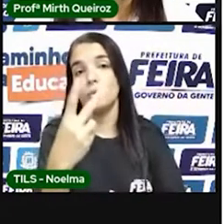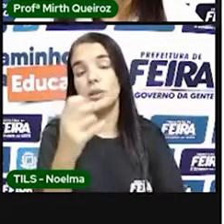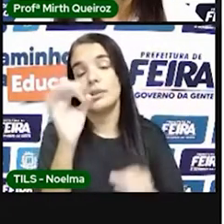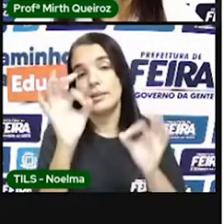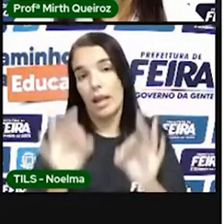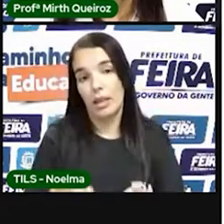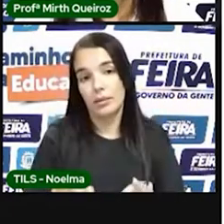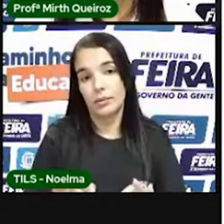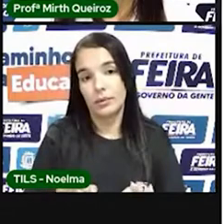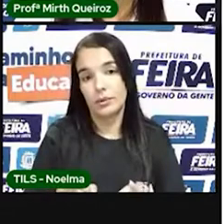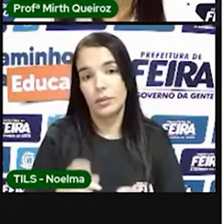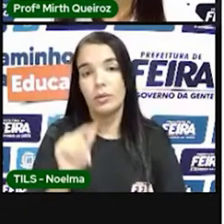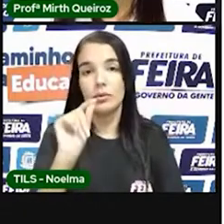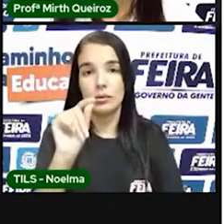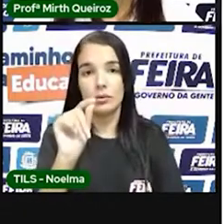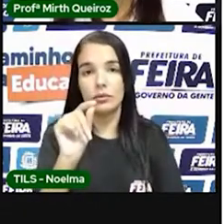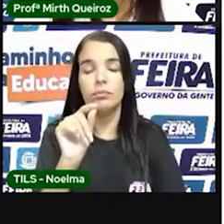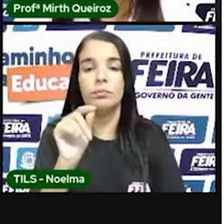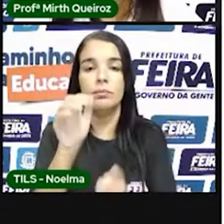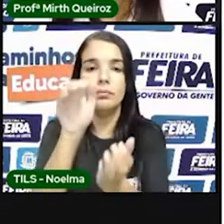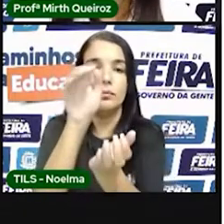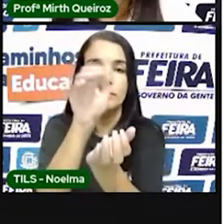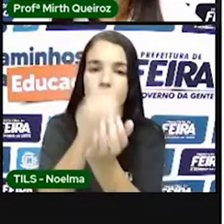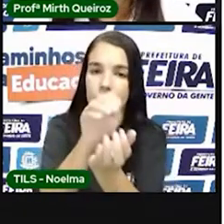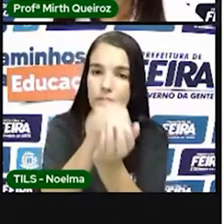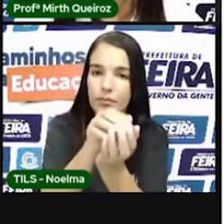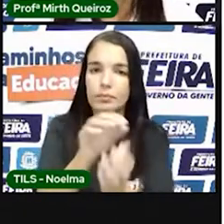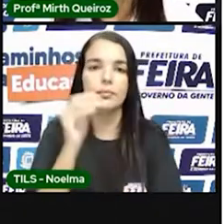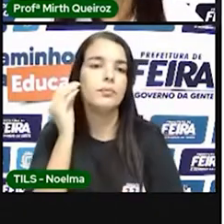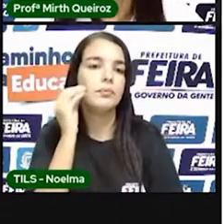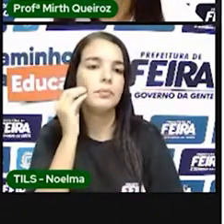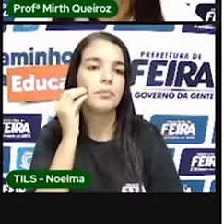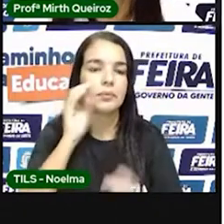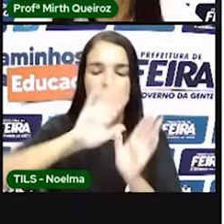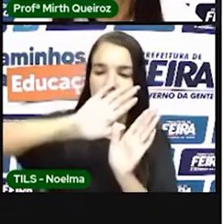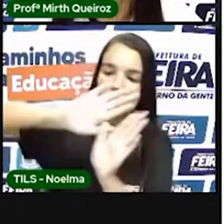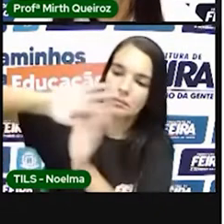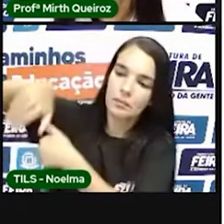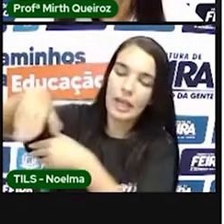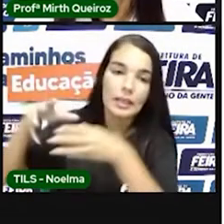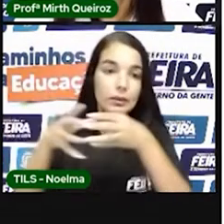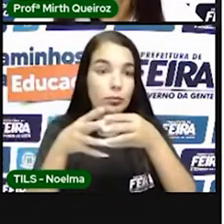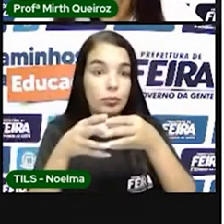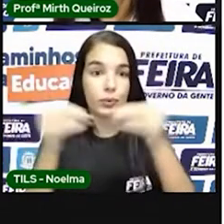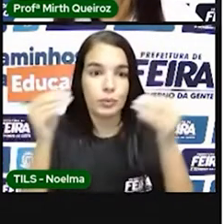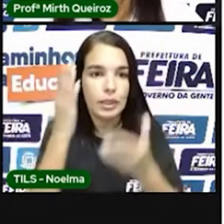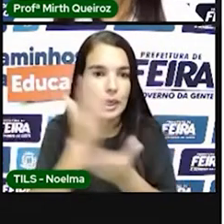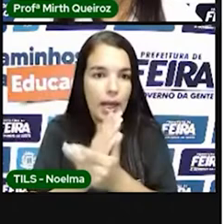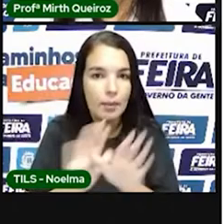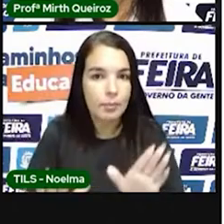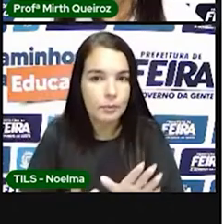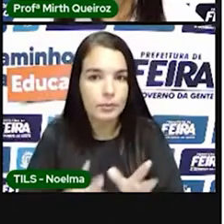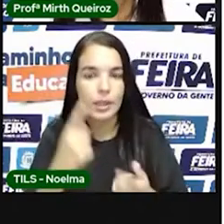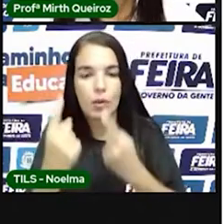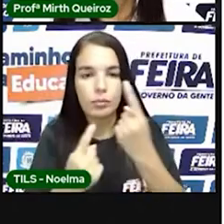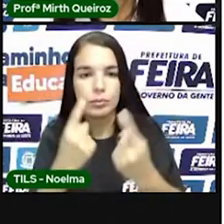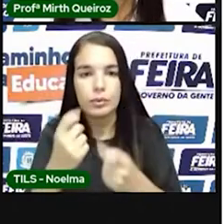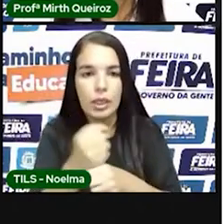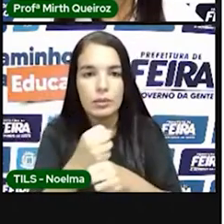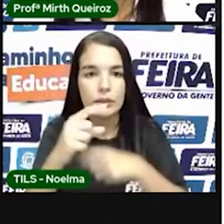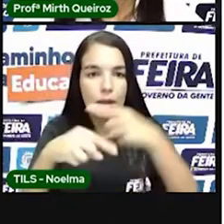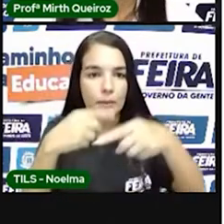certo, né? O sistema de capitanias foi falho, ele foi abolido, foi extinto alguns anos depois. Dos 15